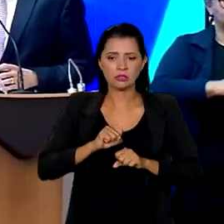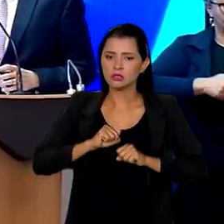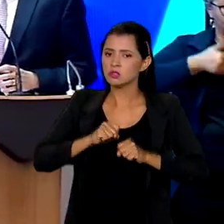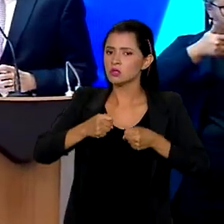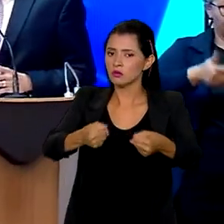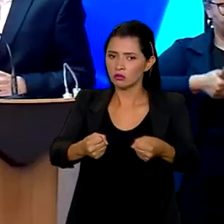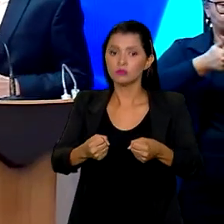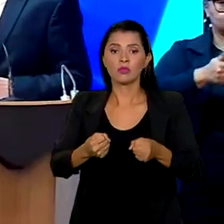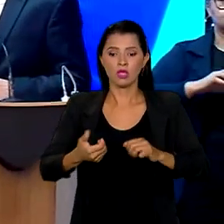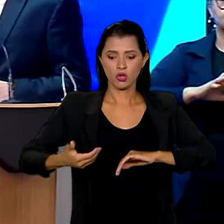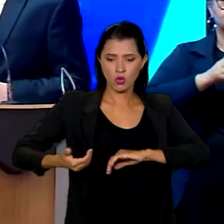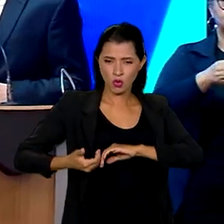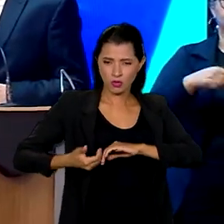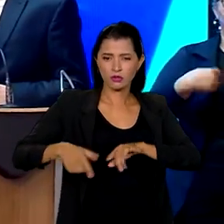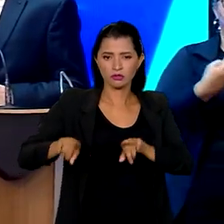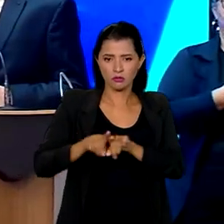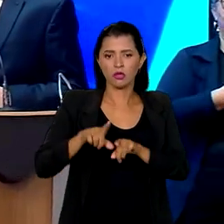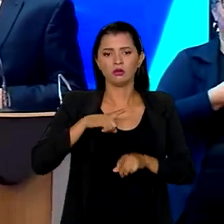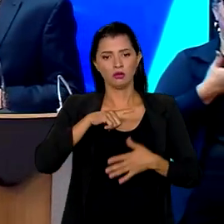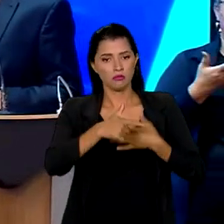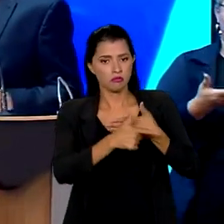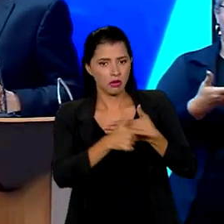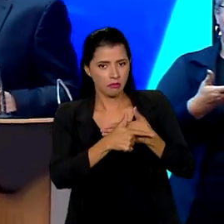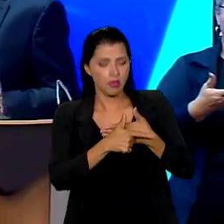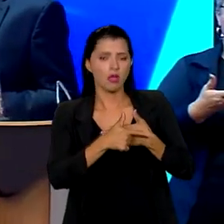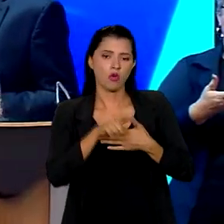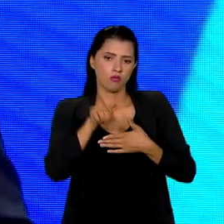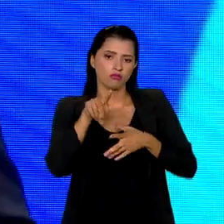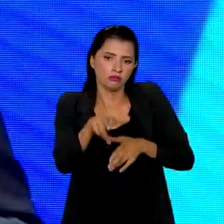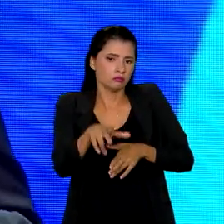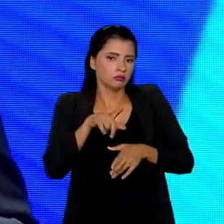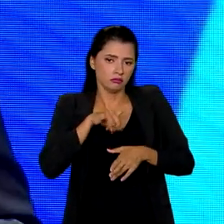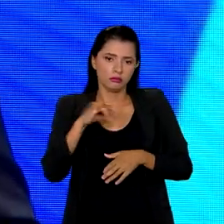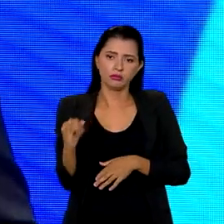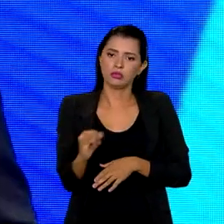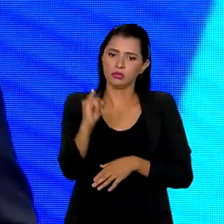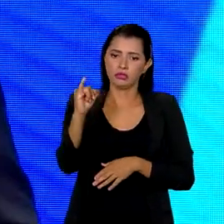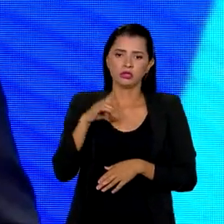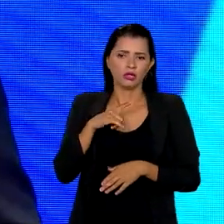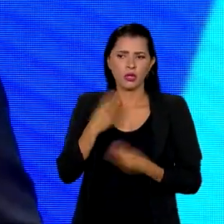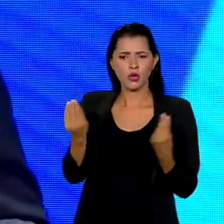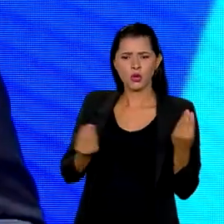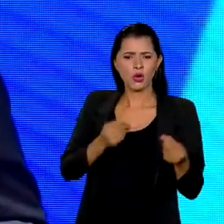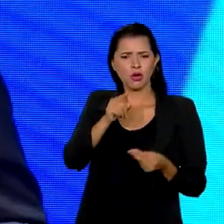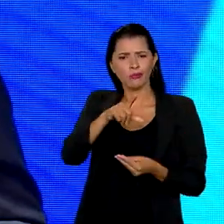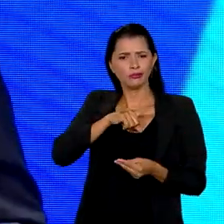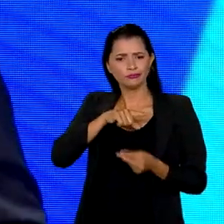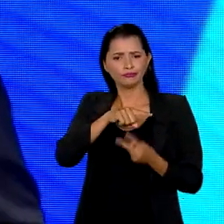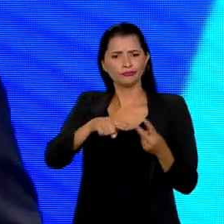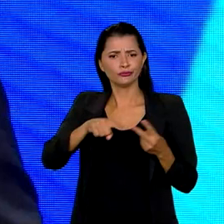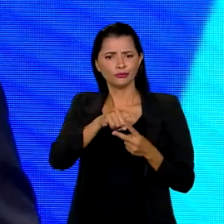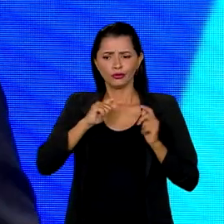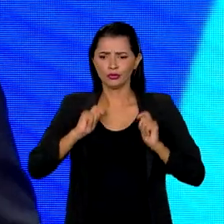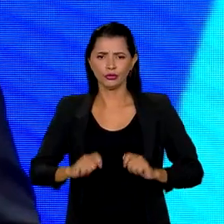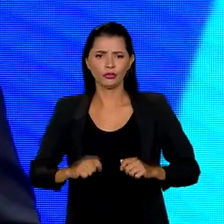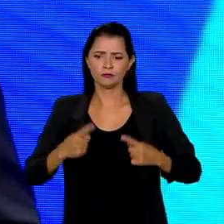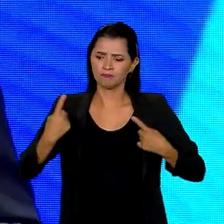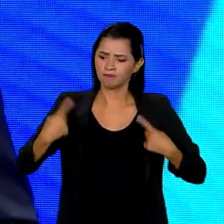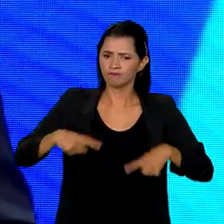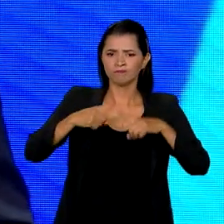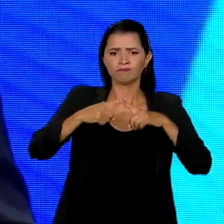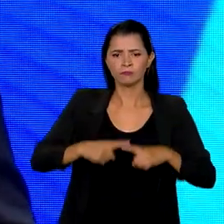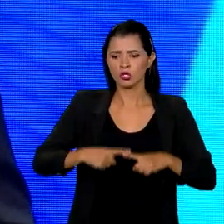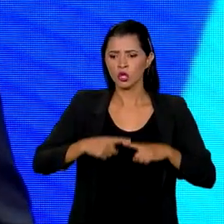E o Congresso Nacional tem um papel sine qua non nisso. Não faz sentido você ter dois agentes disputando o mesmo mercado,